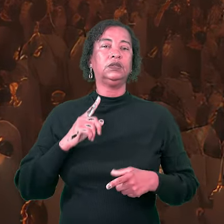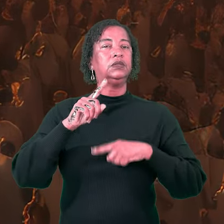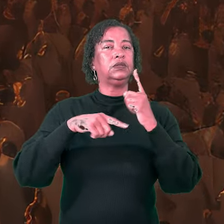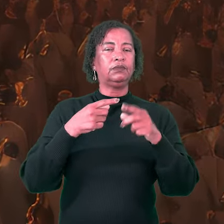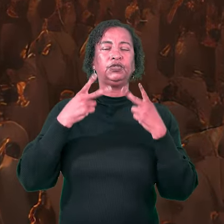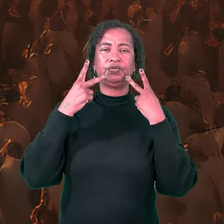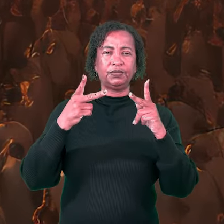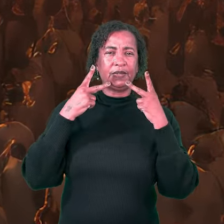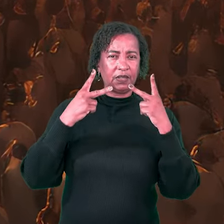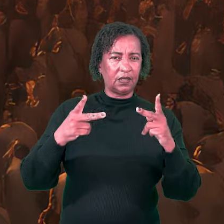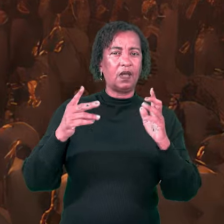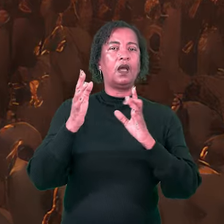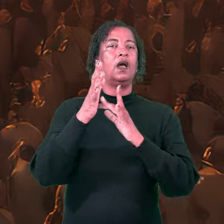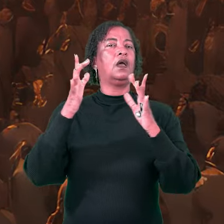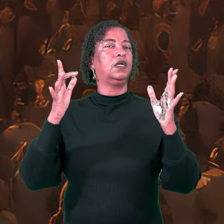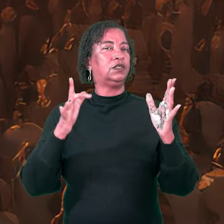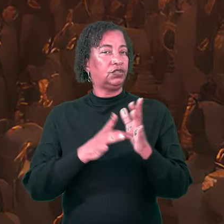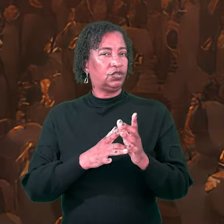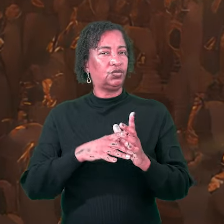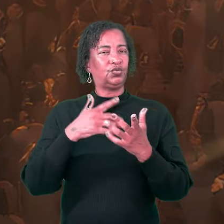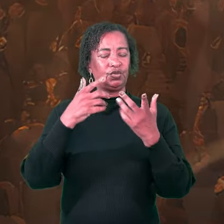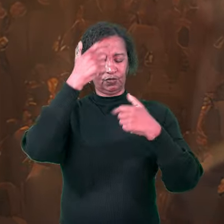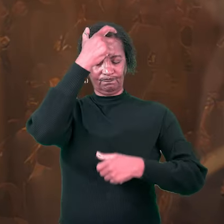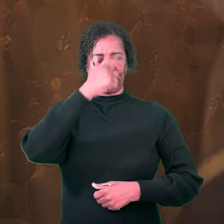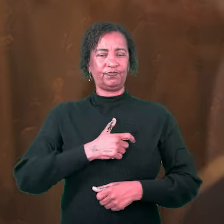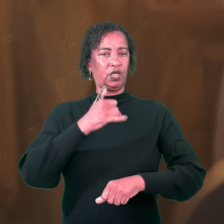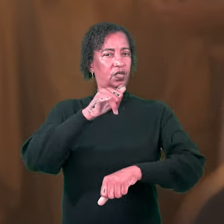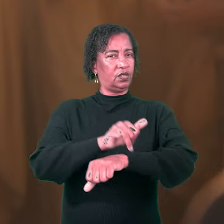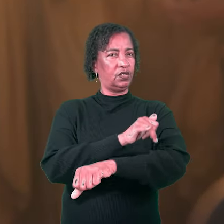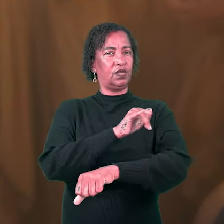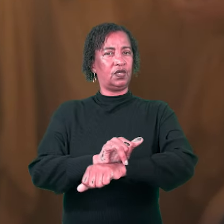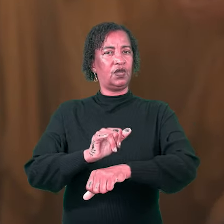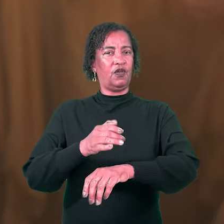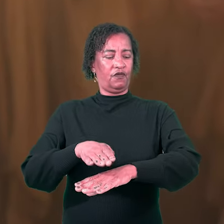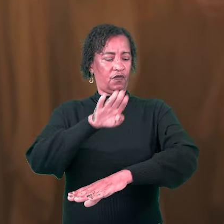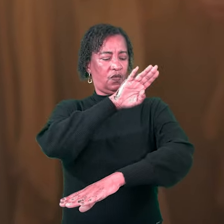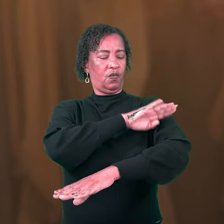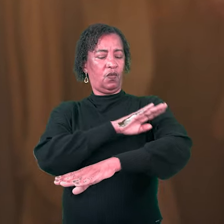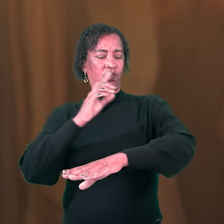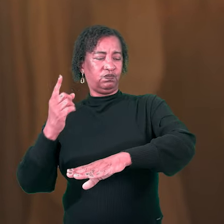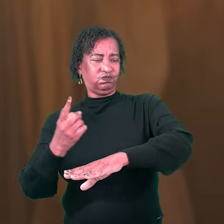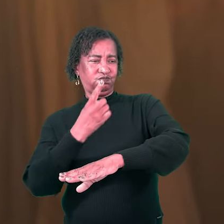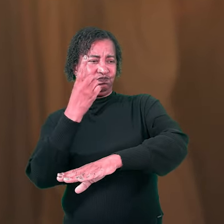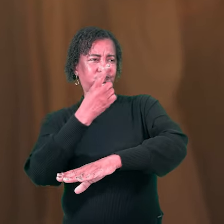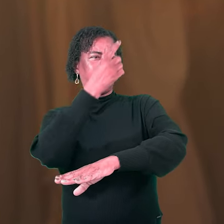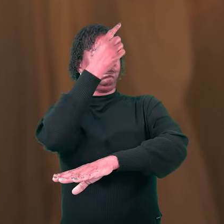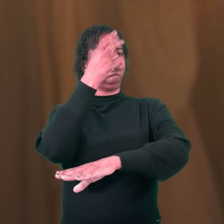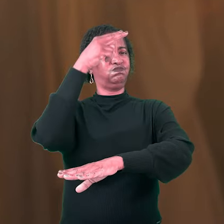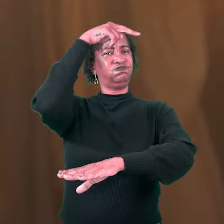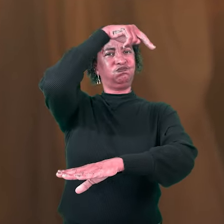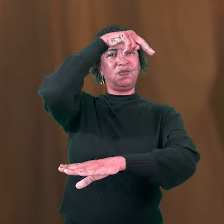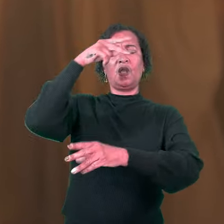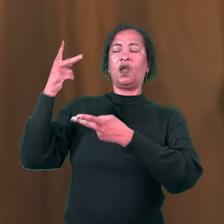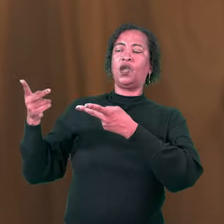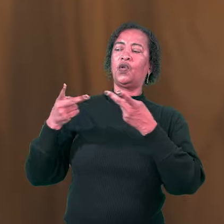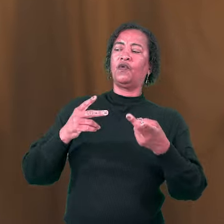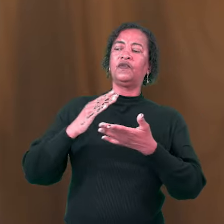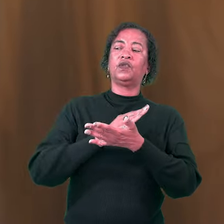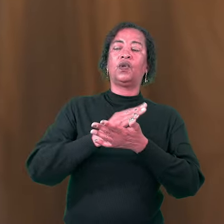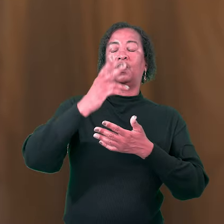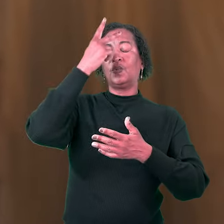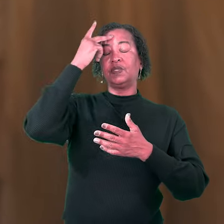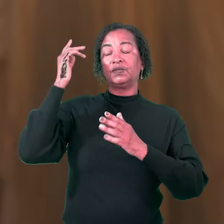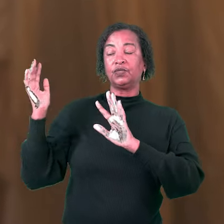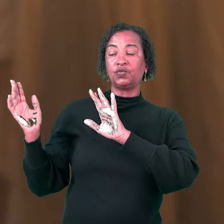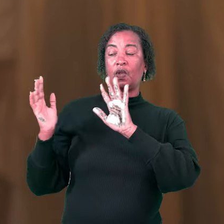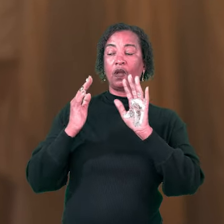humanidade, Jesus tomou uma atitude estratégica. Foi para o ponto mais alto do outro lado da montanha e convidou algumas pessoas para se unirem a